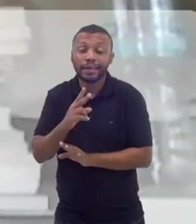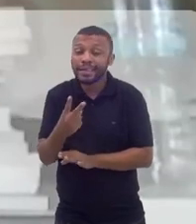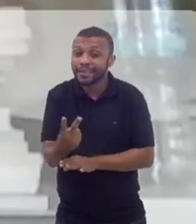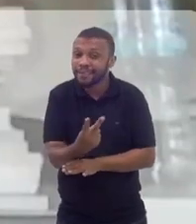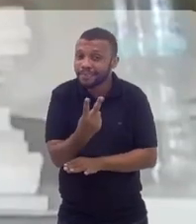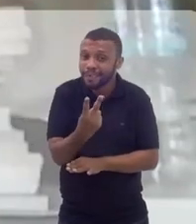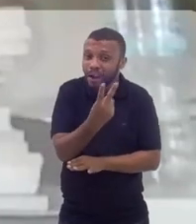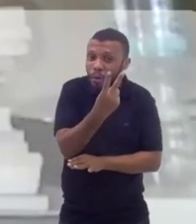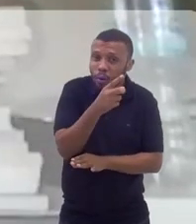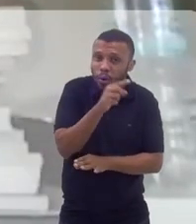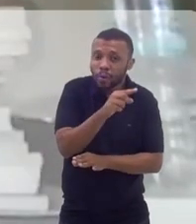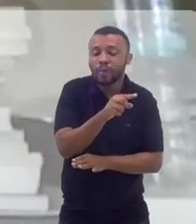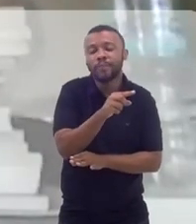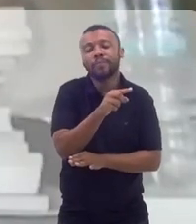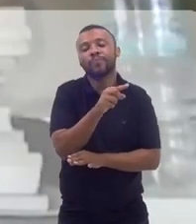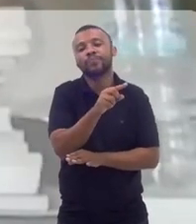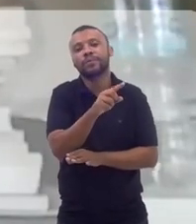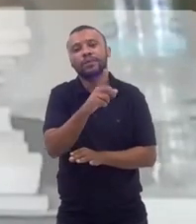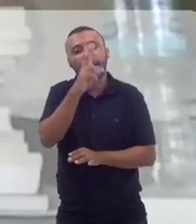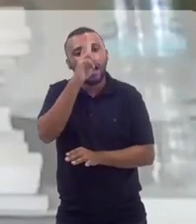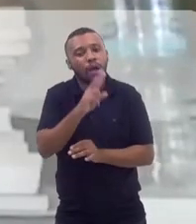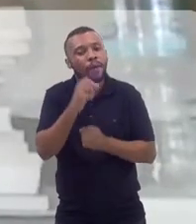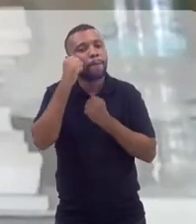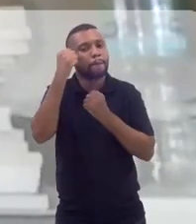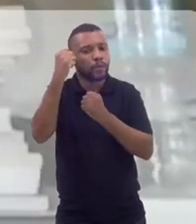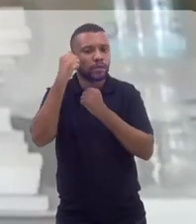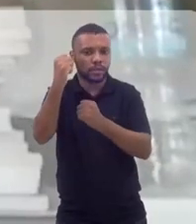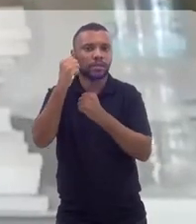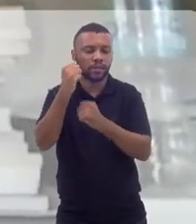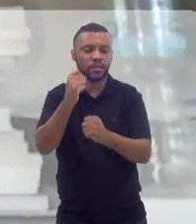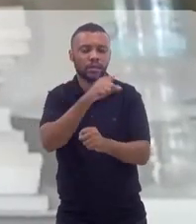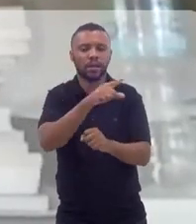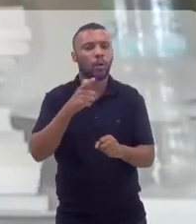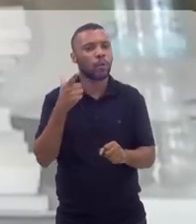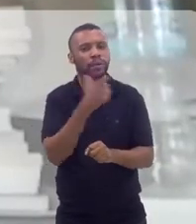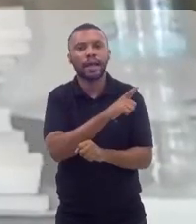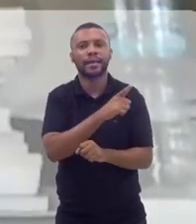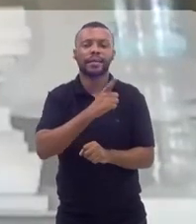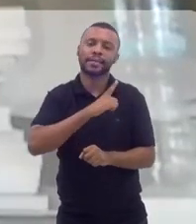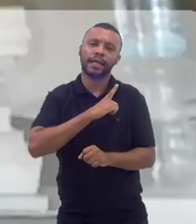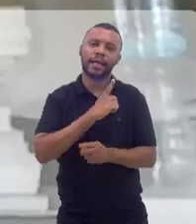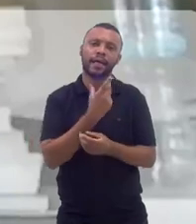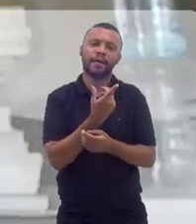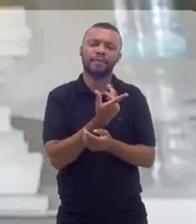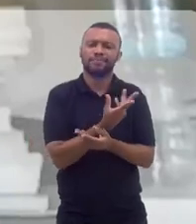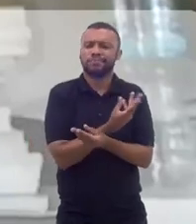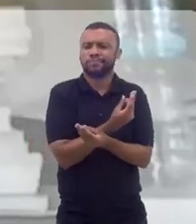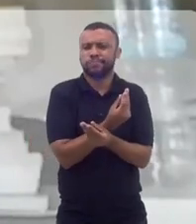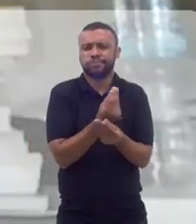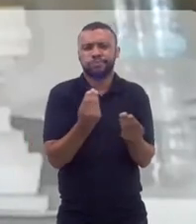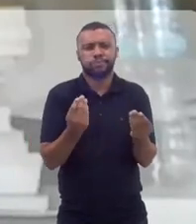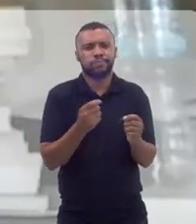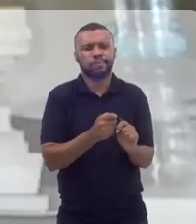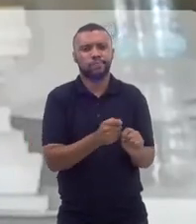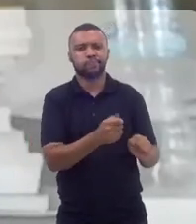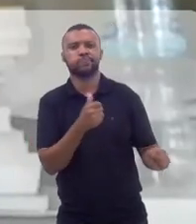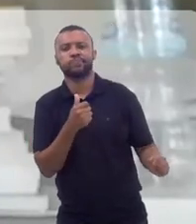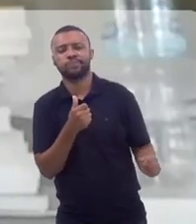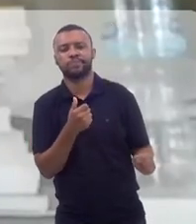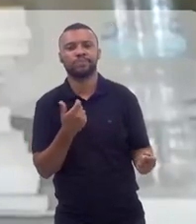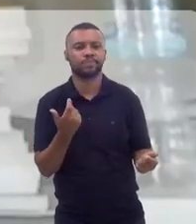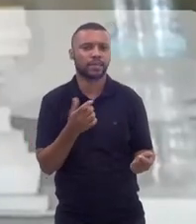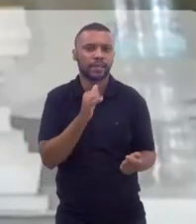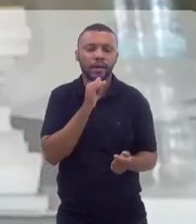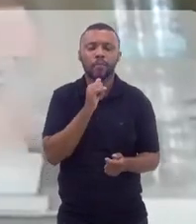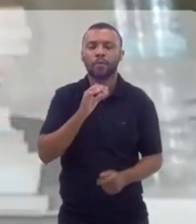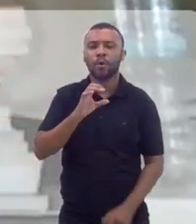valor, se ele for potencializado, porque está lá, ele consegue gerar inúmeros benefícios. Estou falando o seguinte, por exemplo,